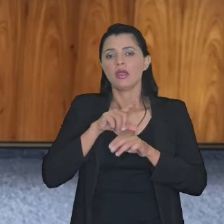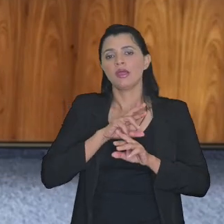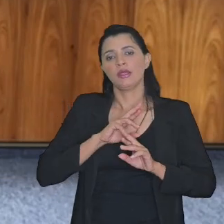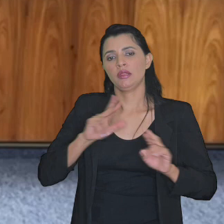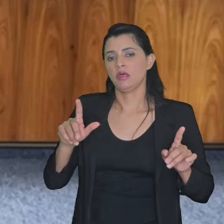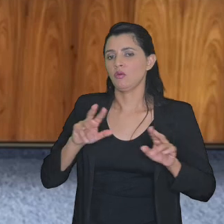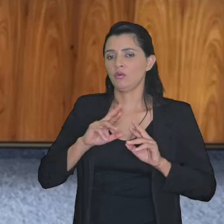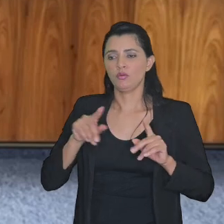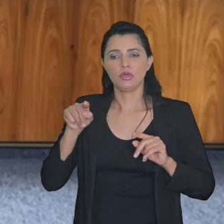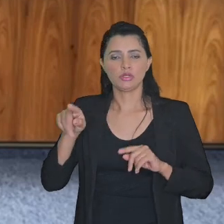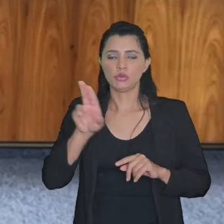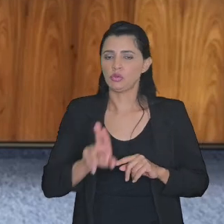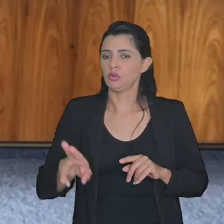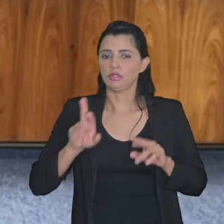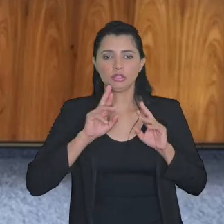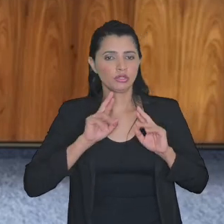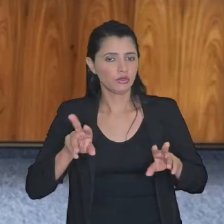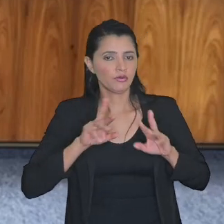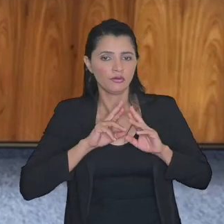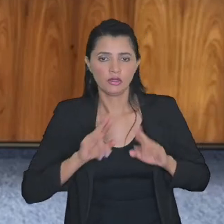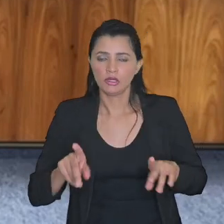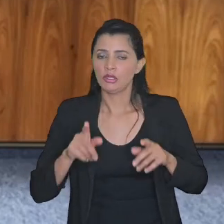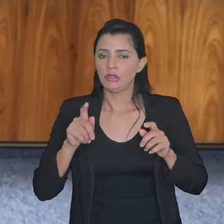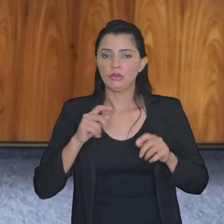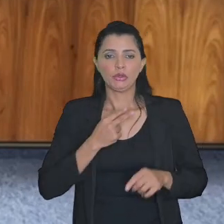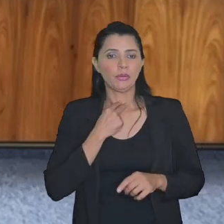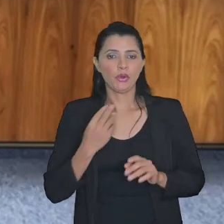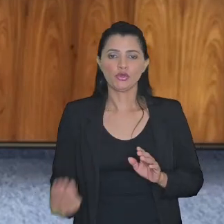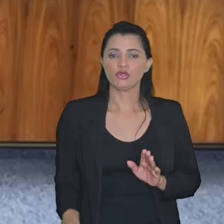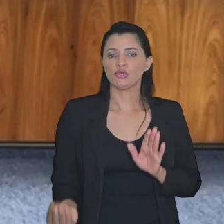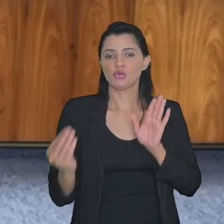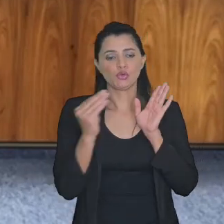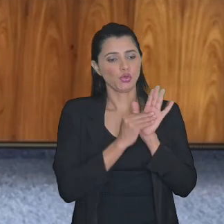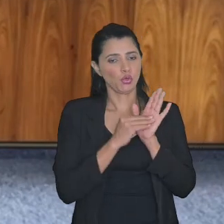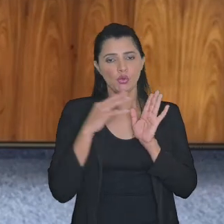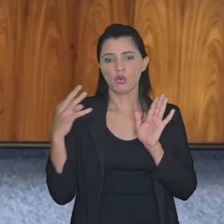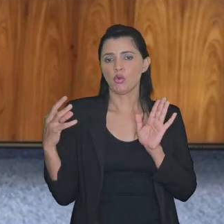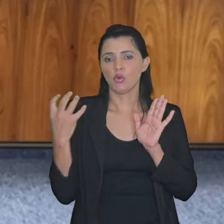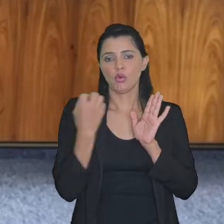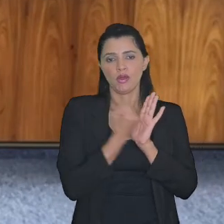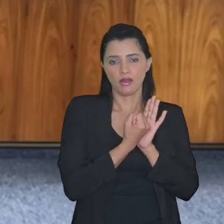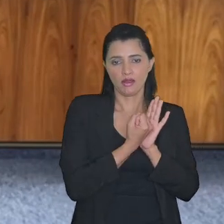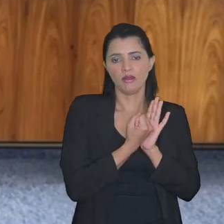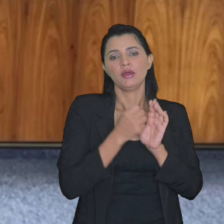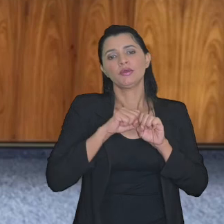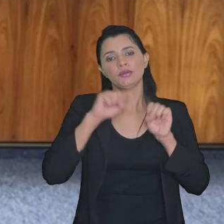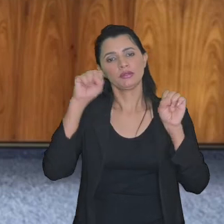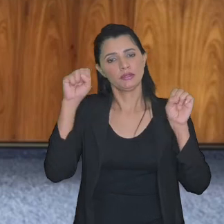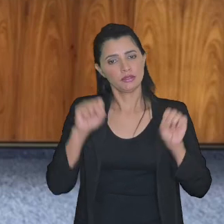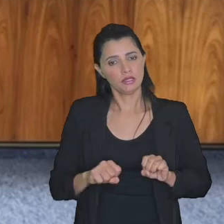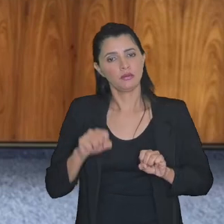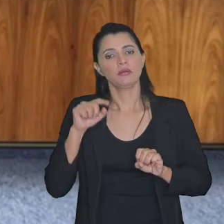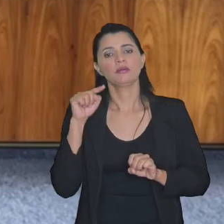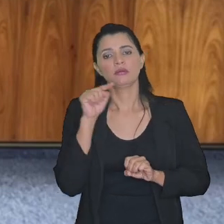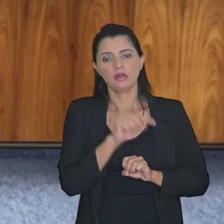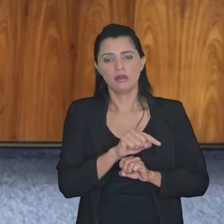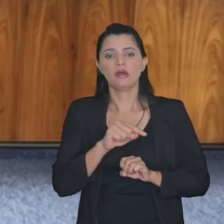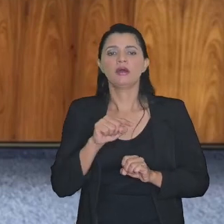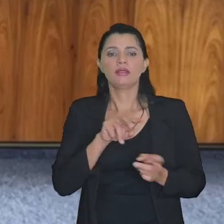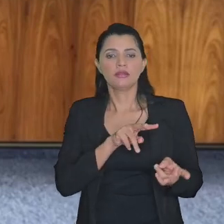regime não se aplica não é possível inserir o crédito no sistema da